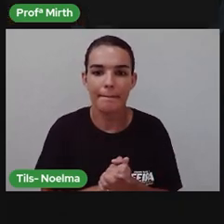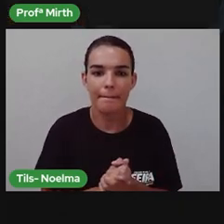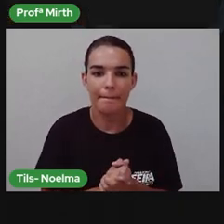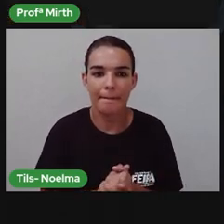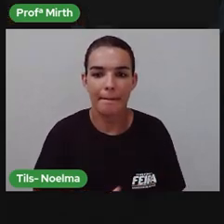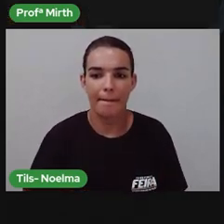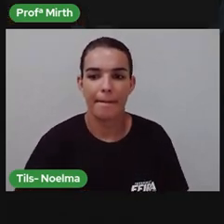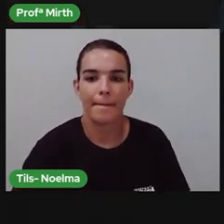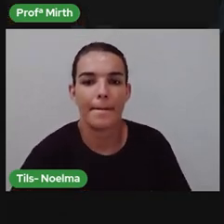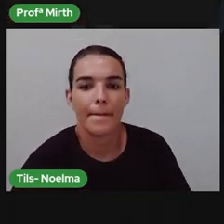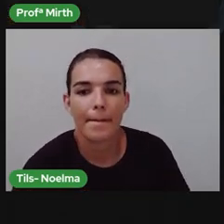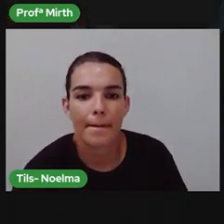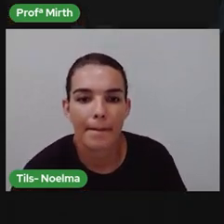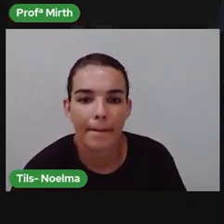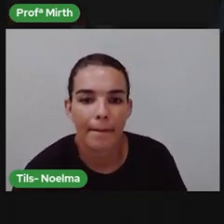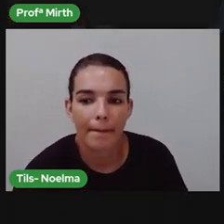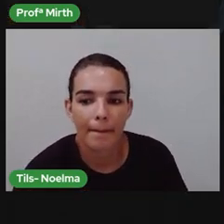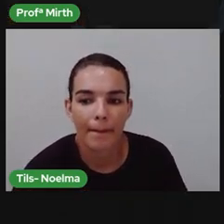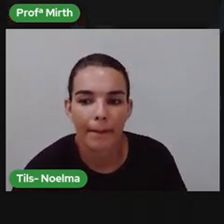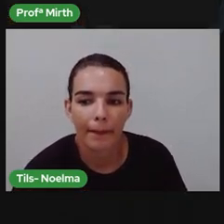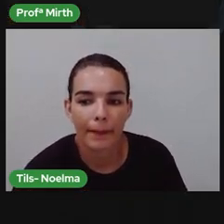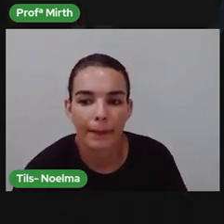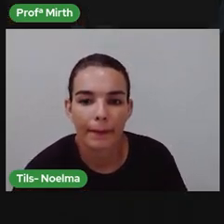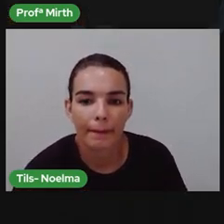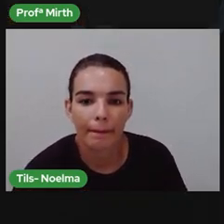aí que eu tive uma grande decepção.